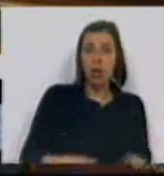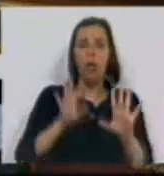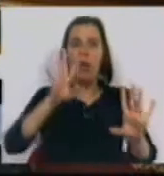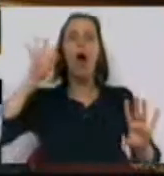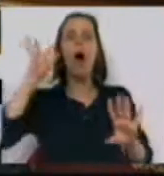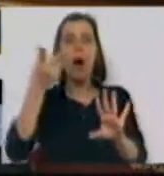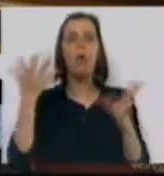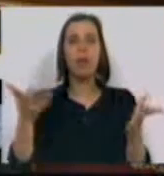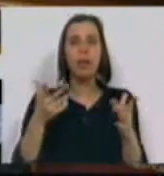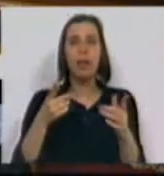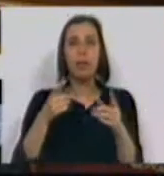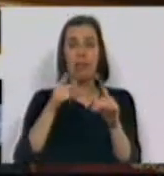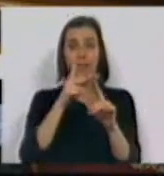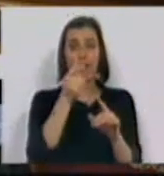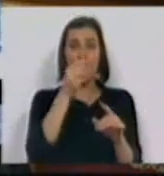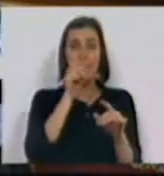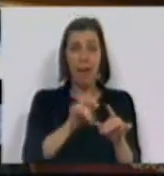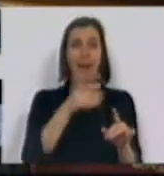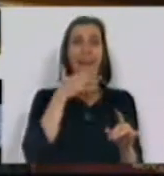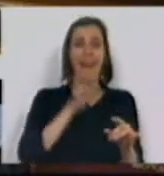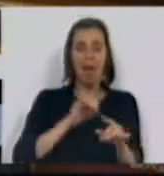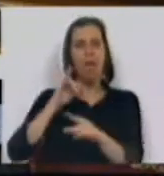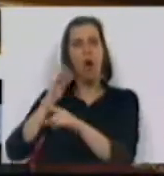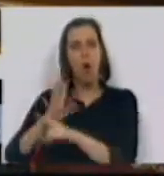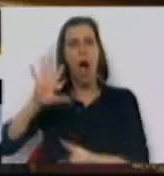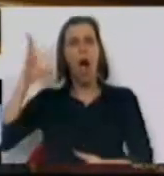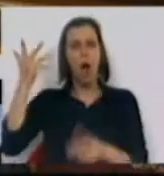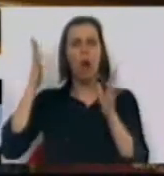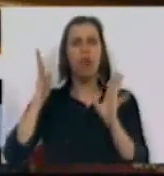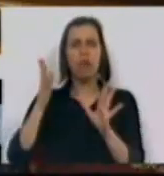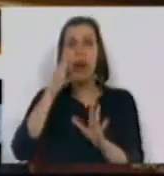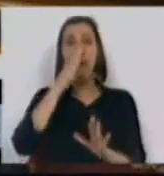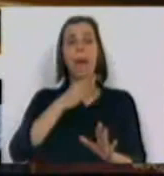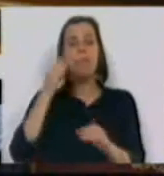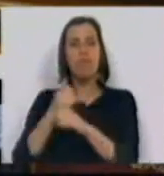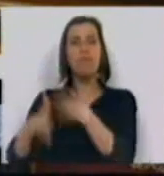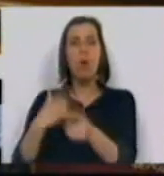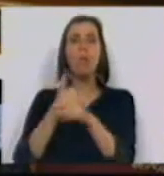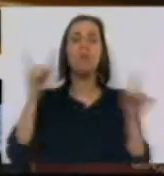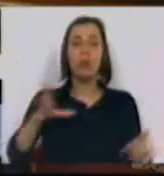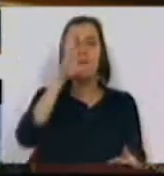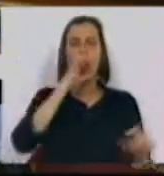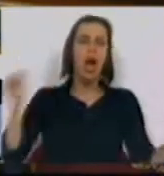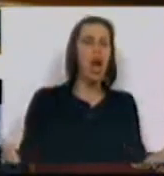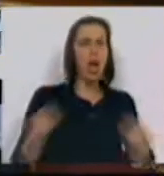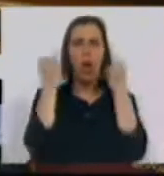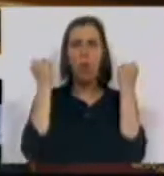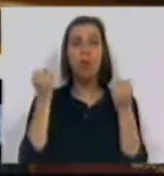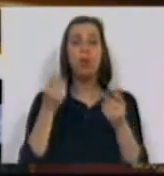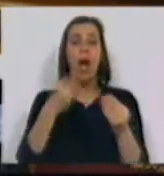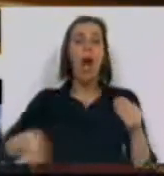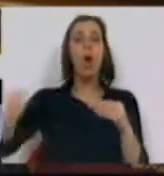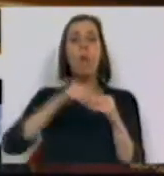é que as VEMER, não só a Dévra, como outras já aconteceu, estão operacionais porque o Ministério se recusa a